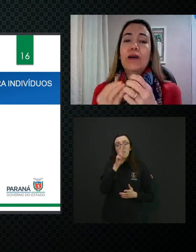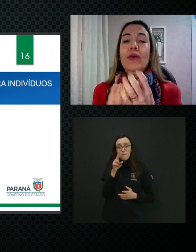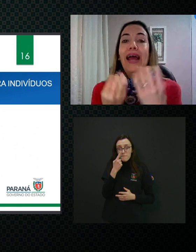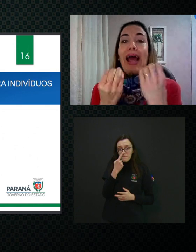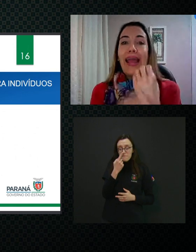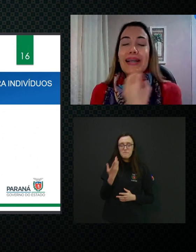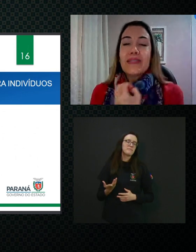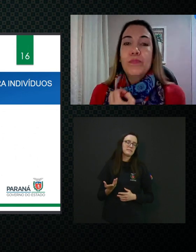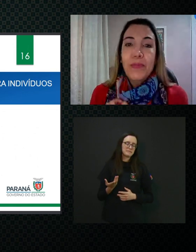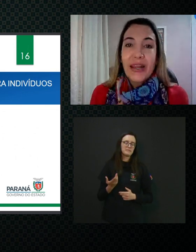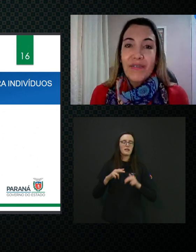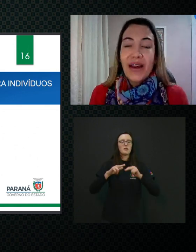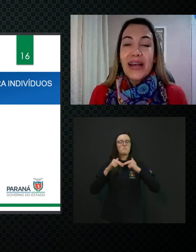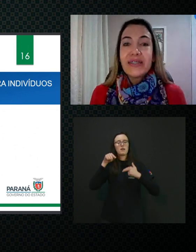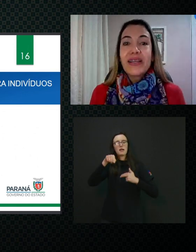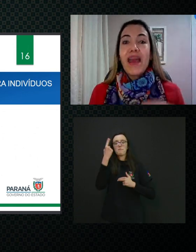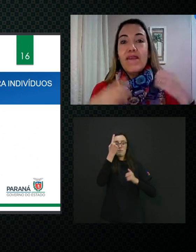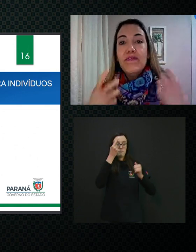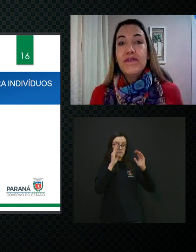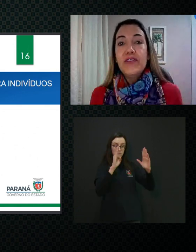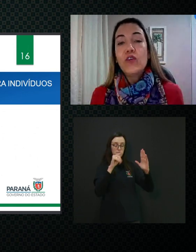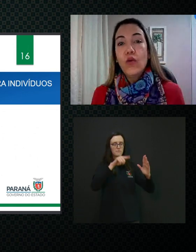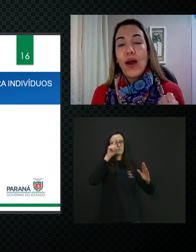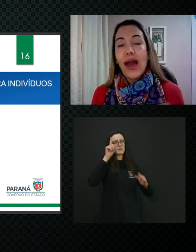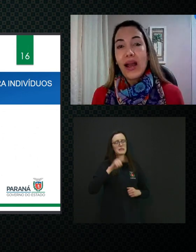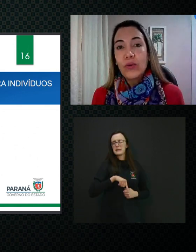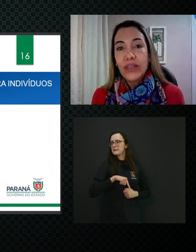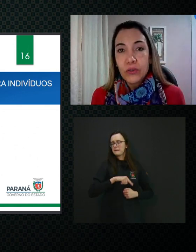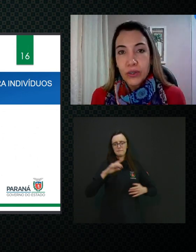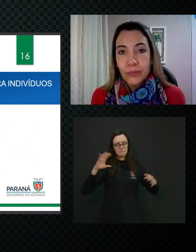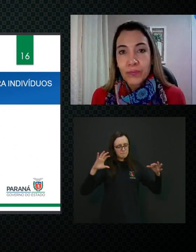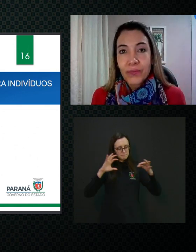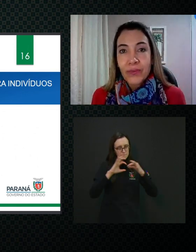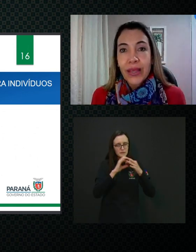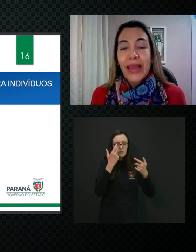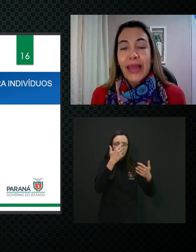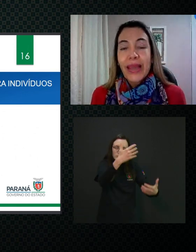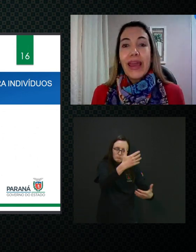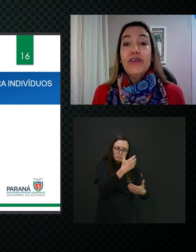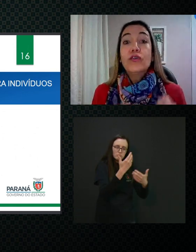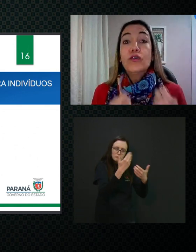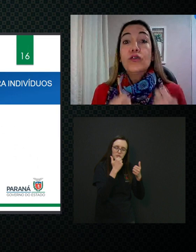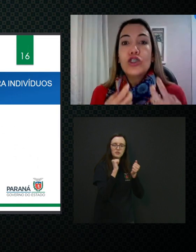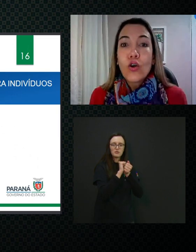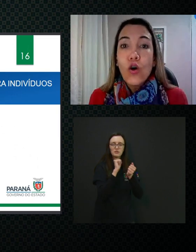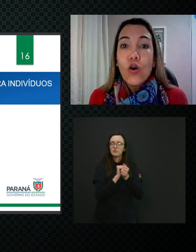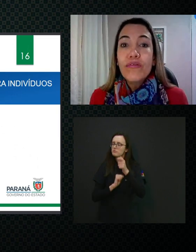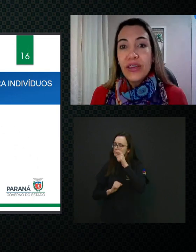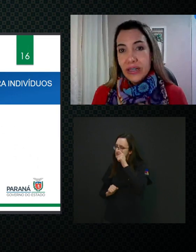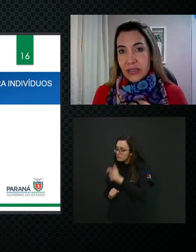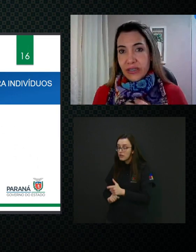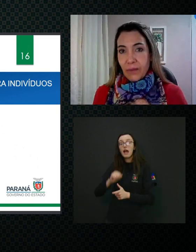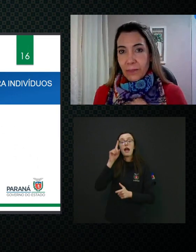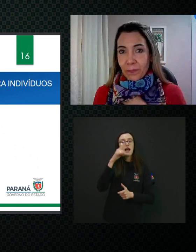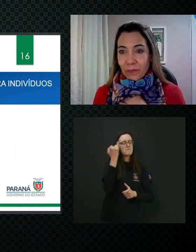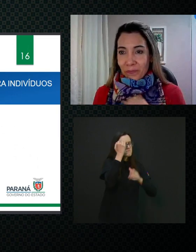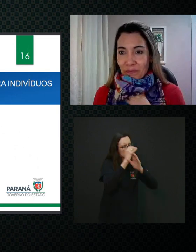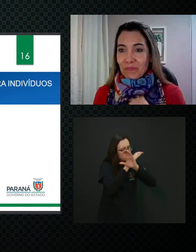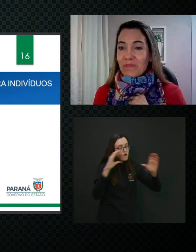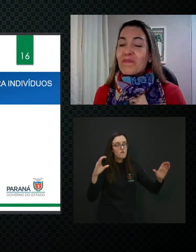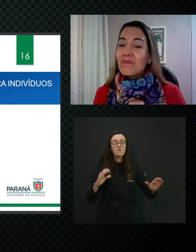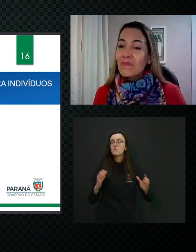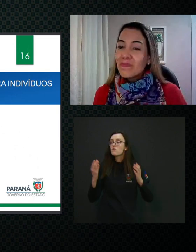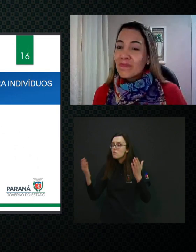Então, essa primeira fase é vínculo acolhedor. Que interessante. É vínculo de confiança.